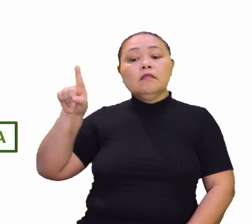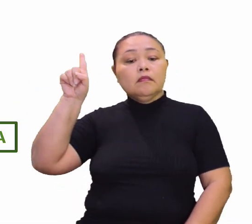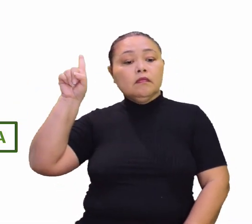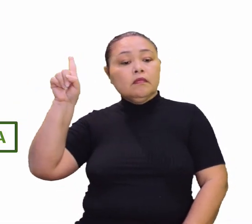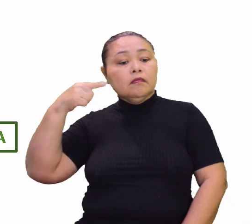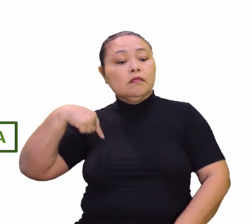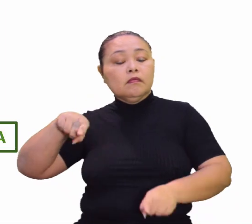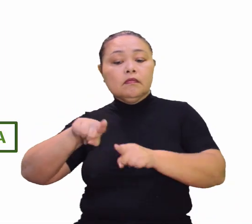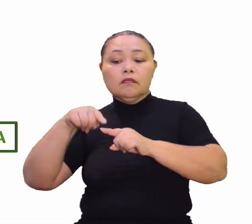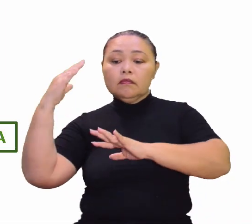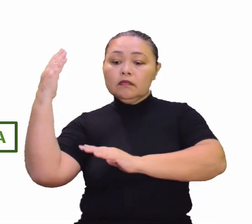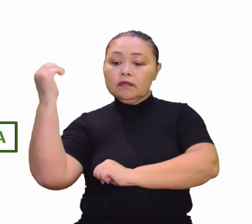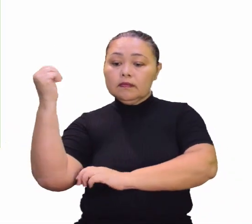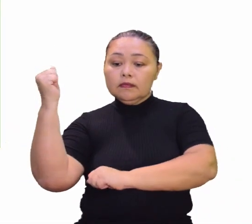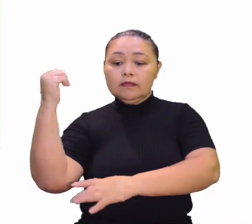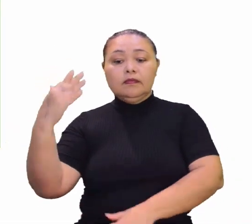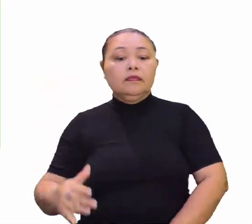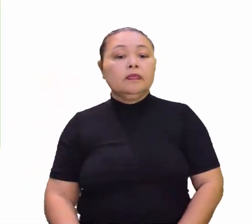Noruega e Espanha.